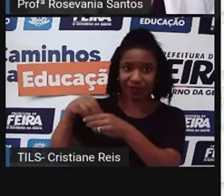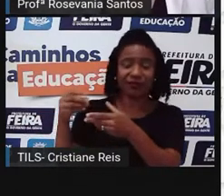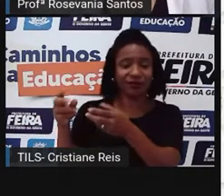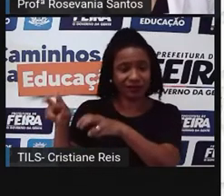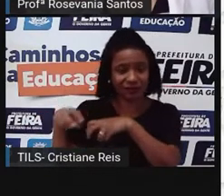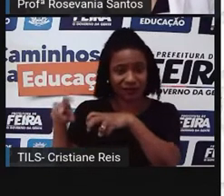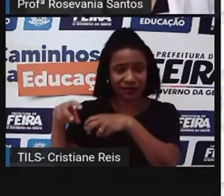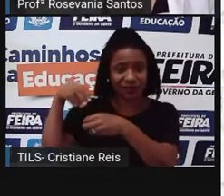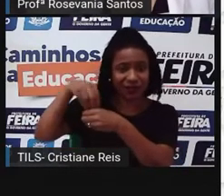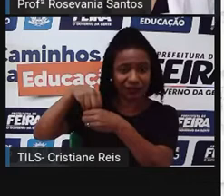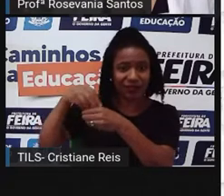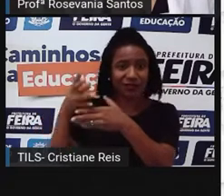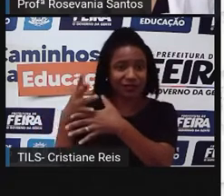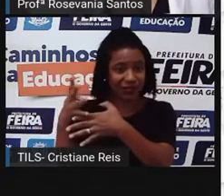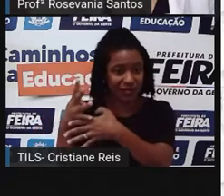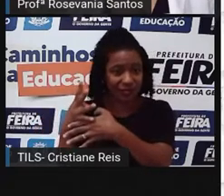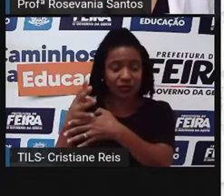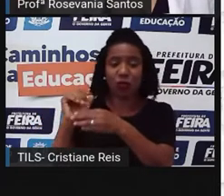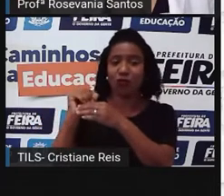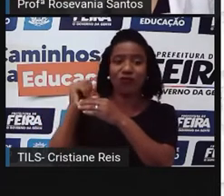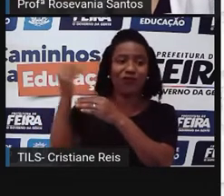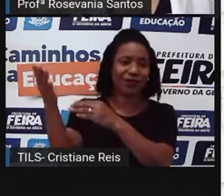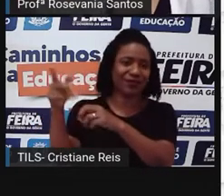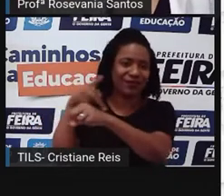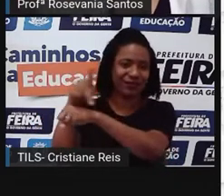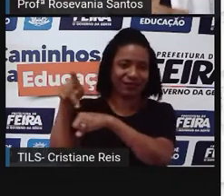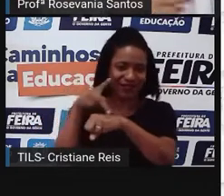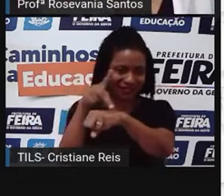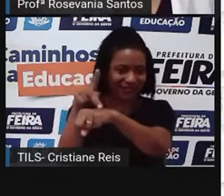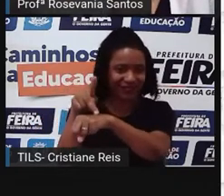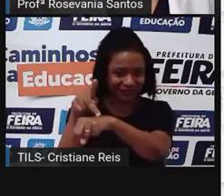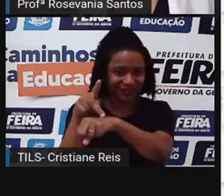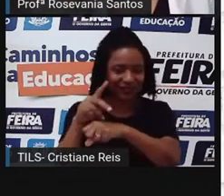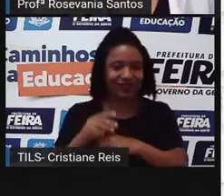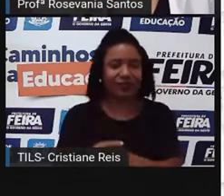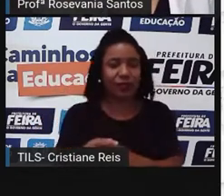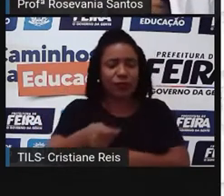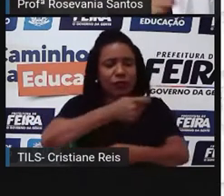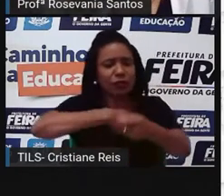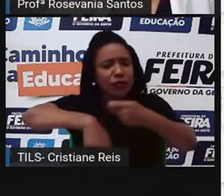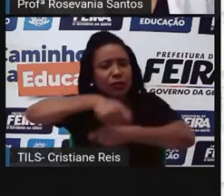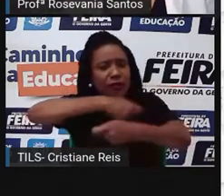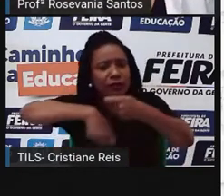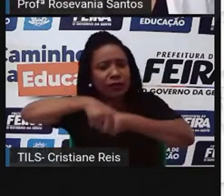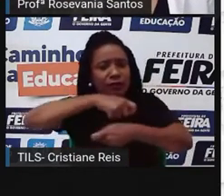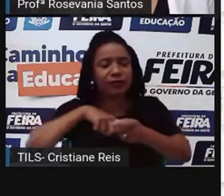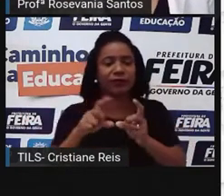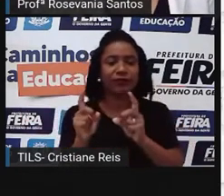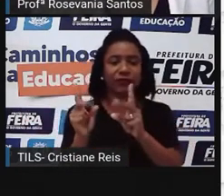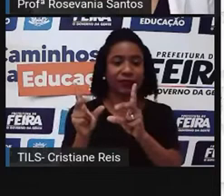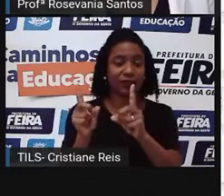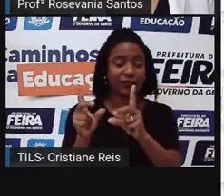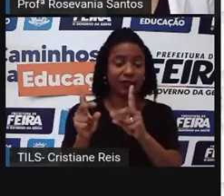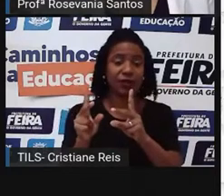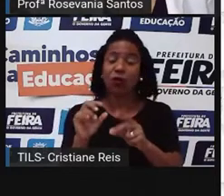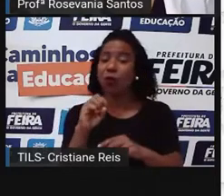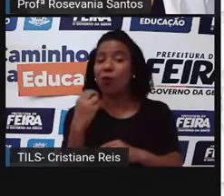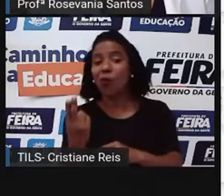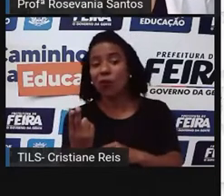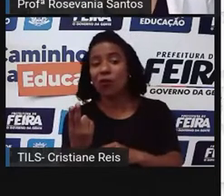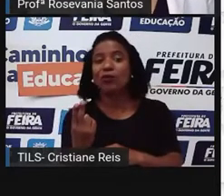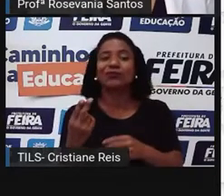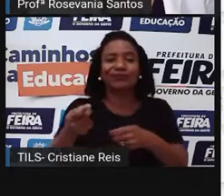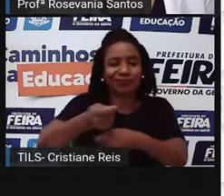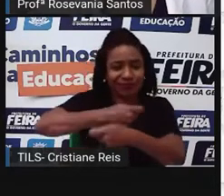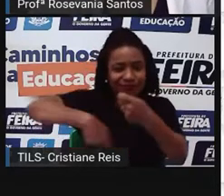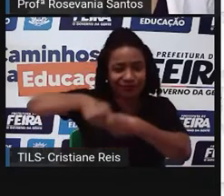externo. Ou seja, esse mercado interno, dentro, né? Da própria região, do próprio país. Ou o mercado externo, quando